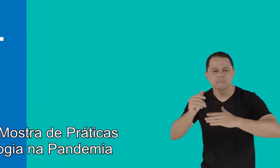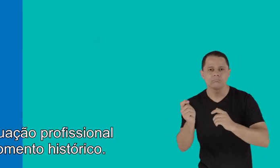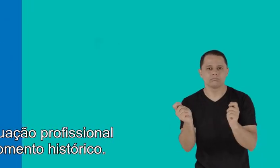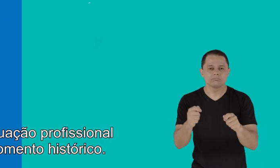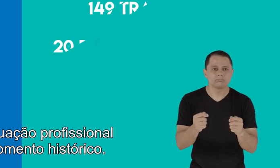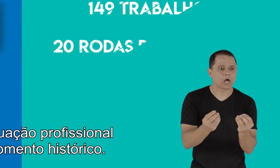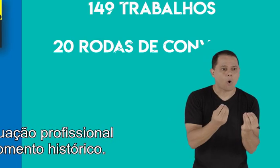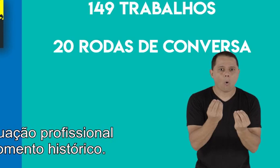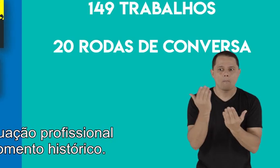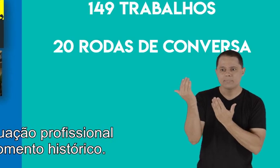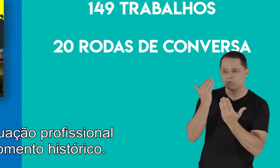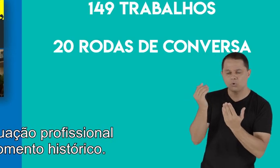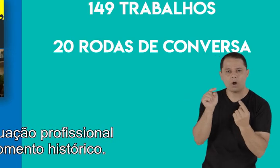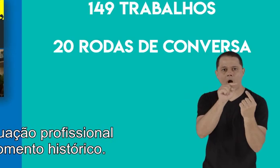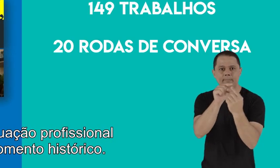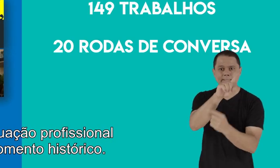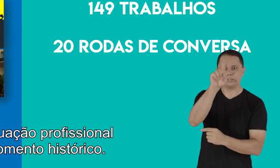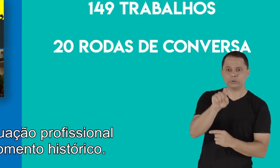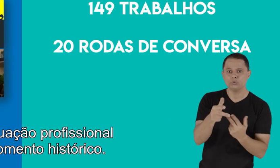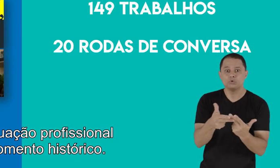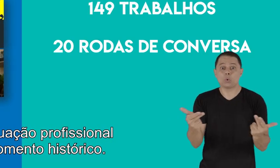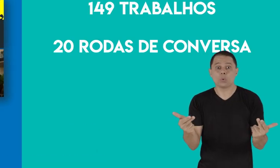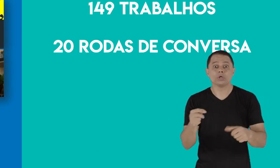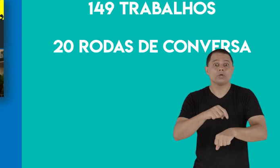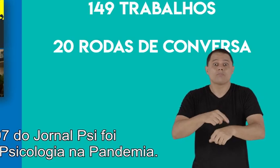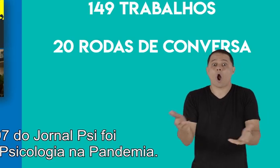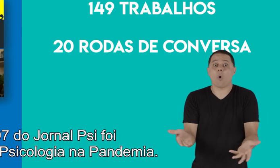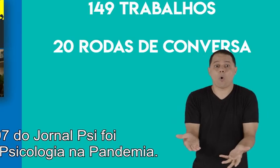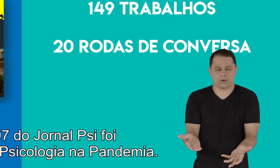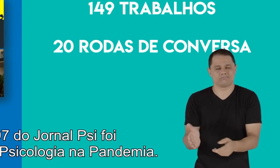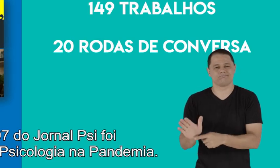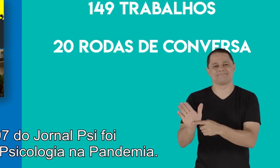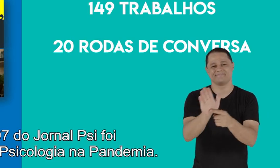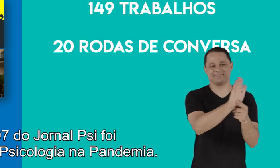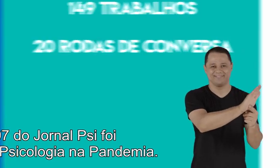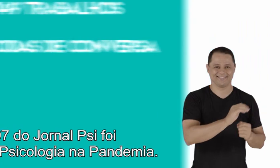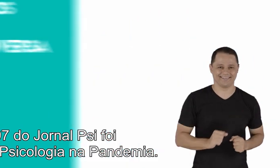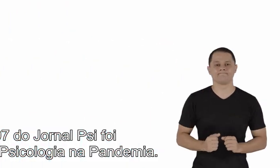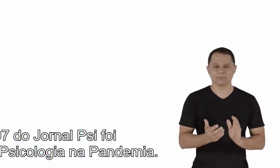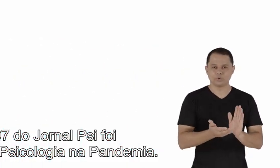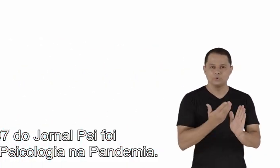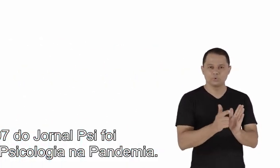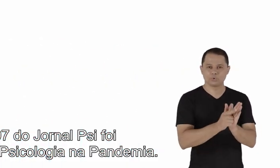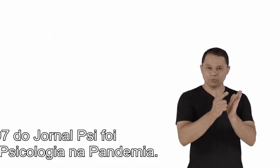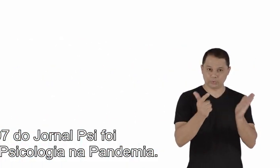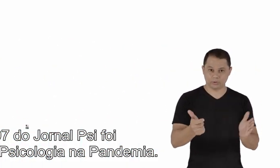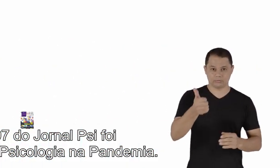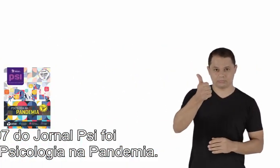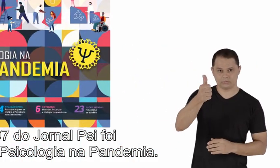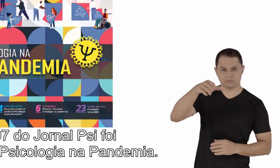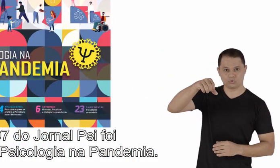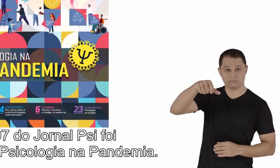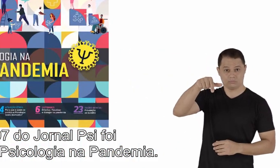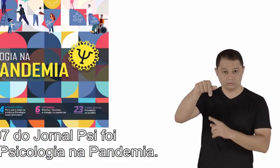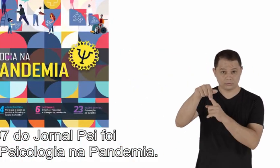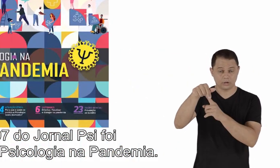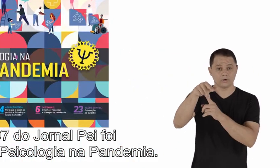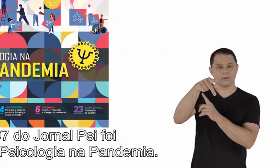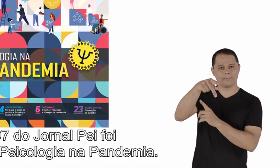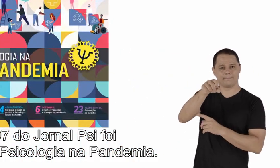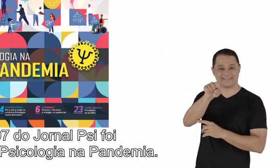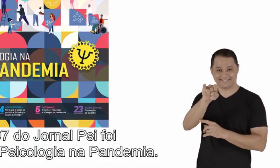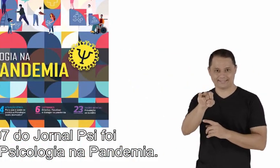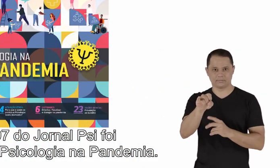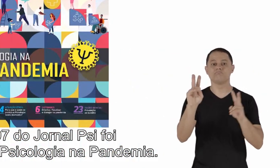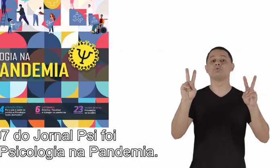pandemia sobre a atuação profissional nesse momento histórico. A edição 197 do jornal PSI foi temática sobre a